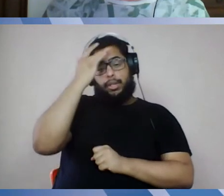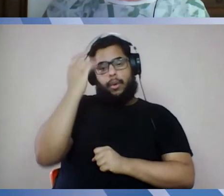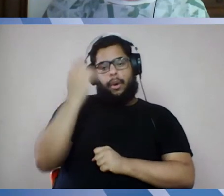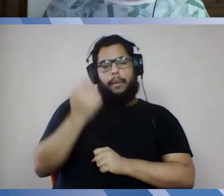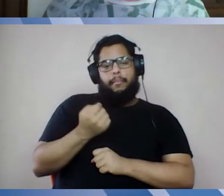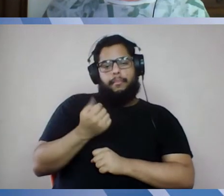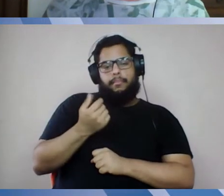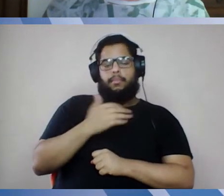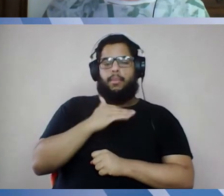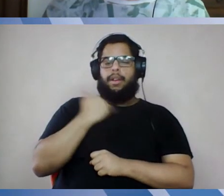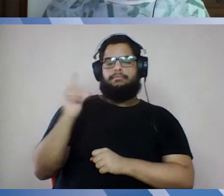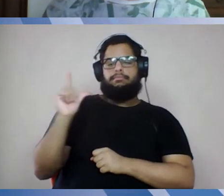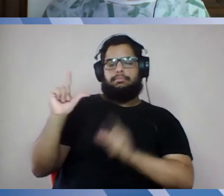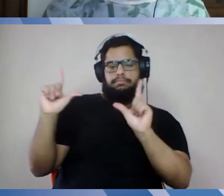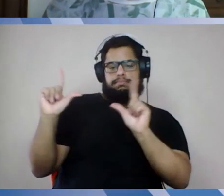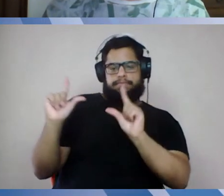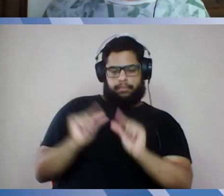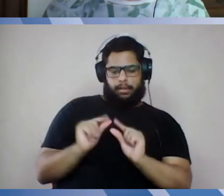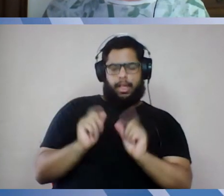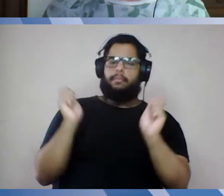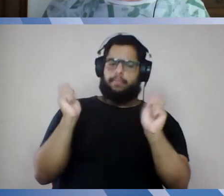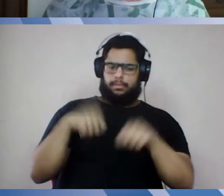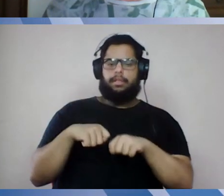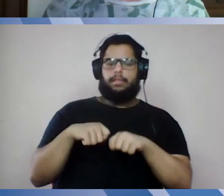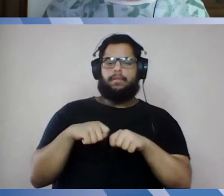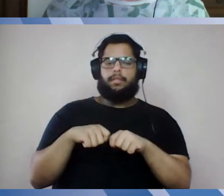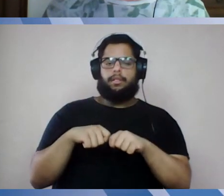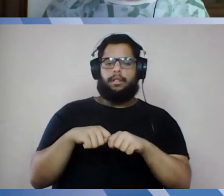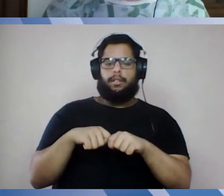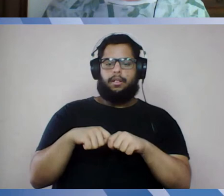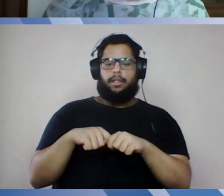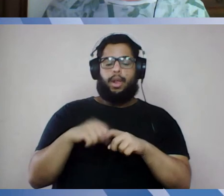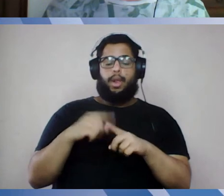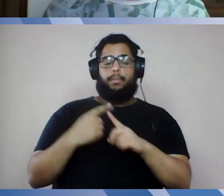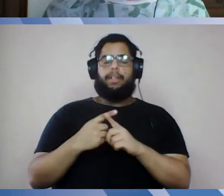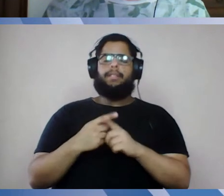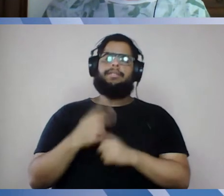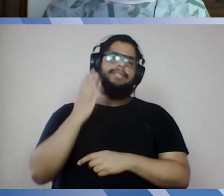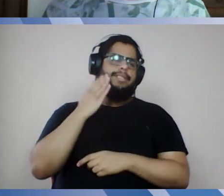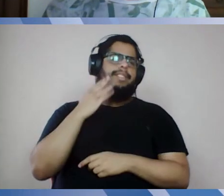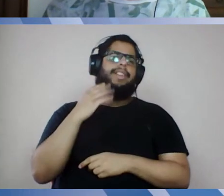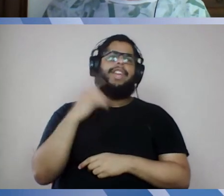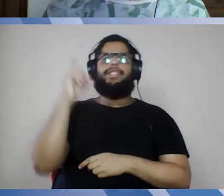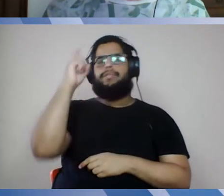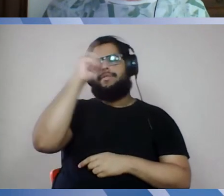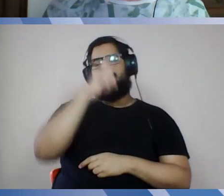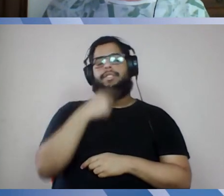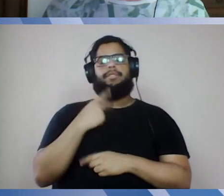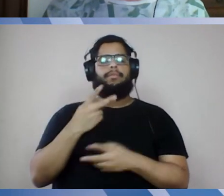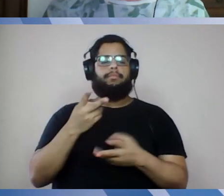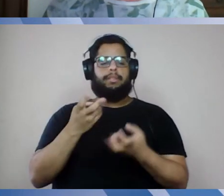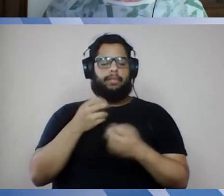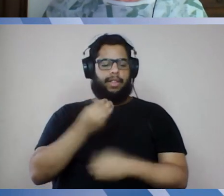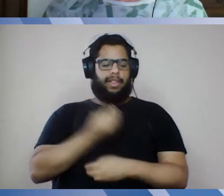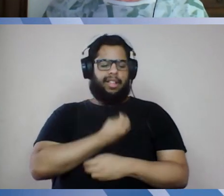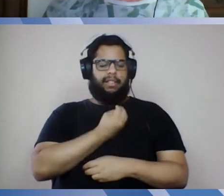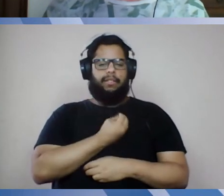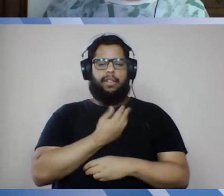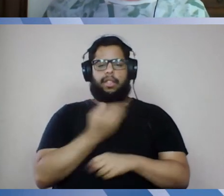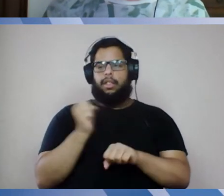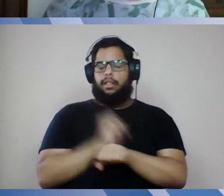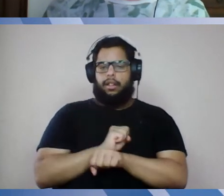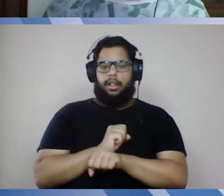excessivo, é muito desgastante ver a nossa vida parada, eu imagino, eu sei que na comunidade temos projetos de